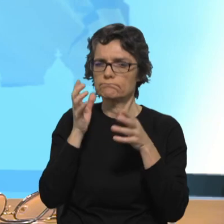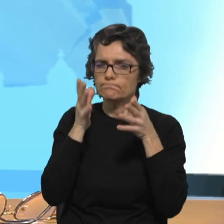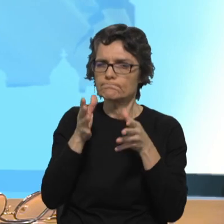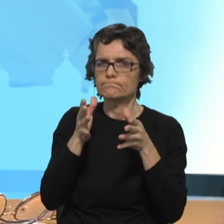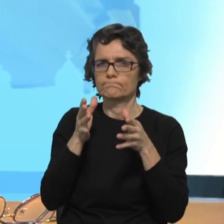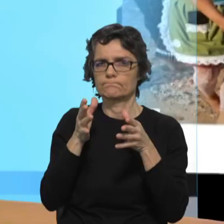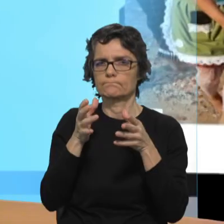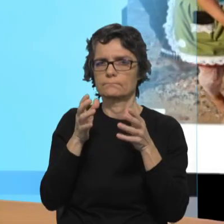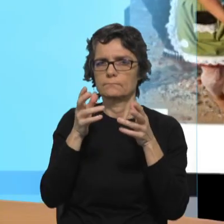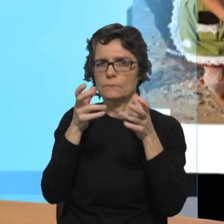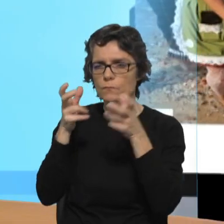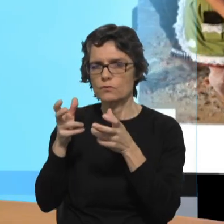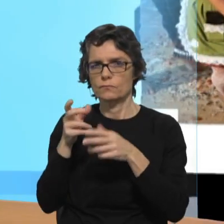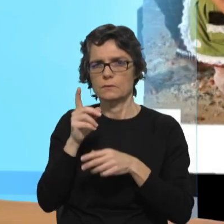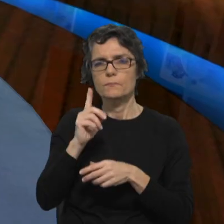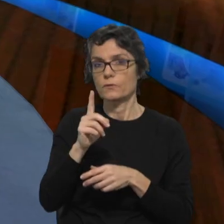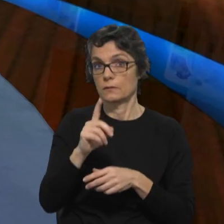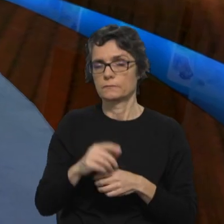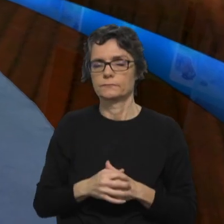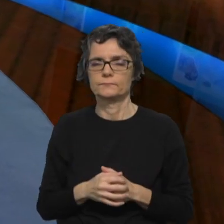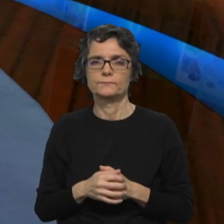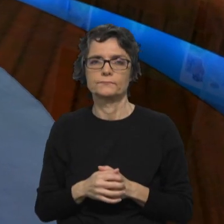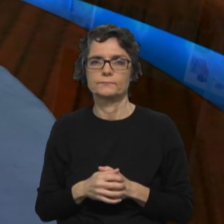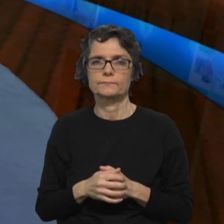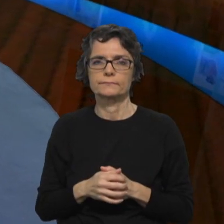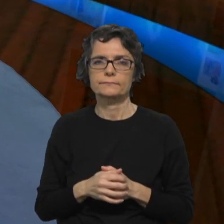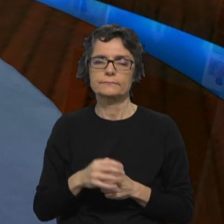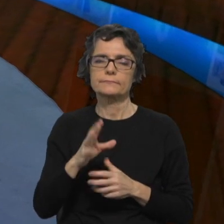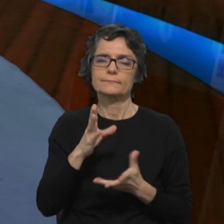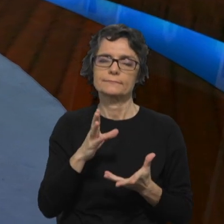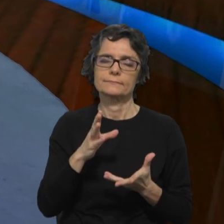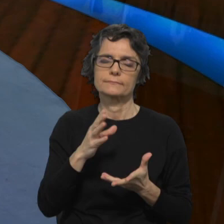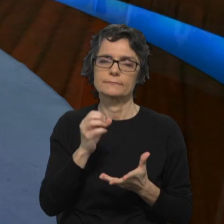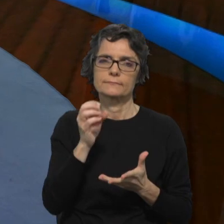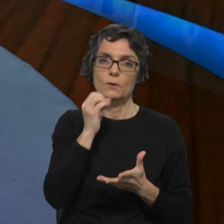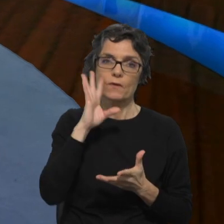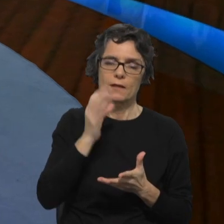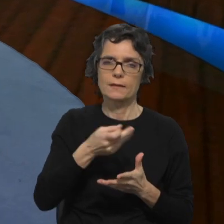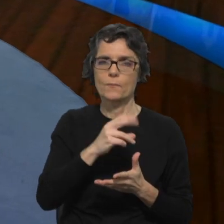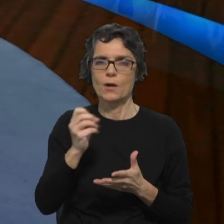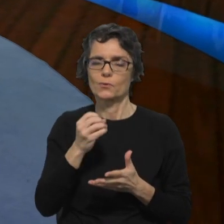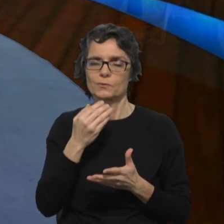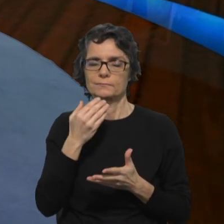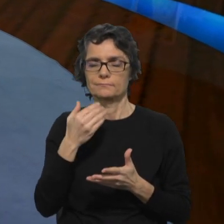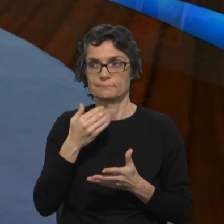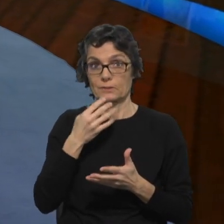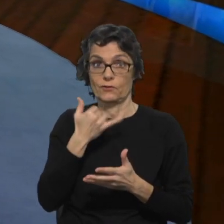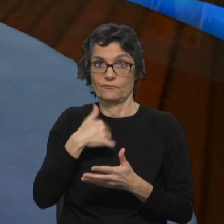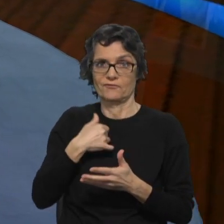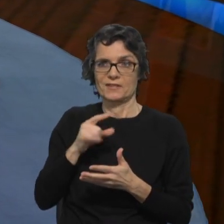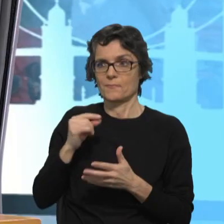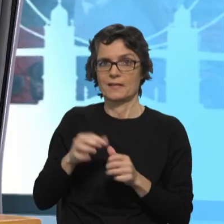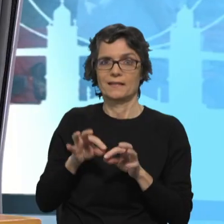Rita. Olá, Paulo, boa tarde. Olá, Inês. Partido da Alegria da Inês de estarmos aqui as duas a falar sobre este tema. Eu